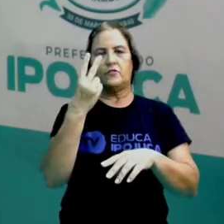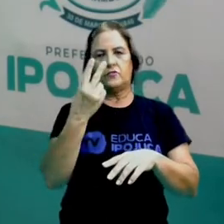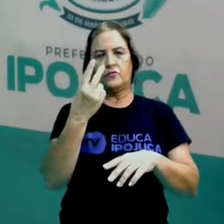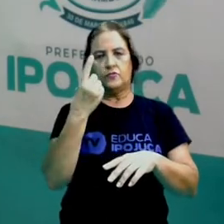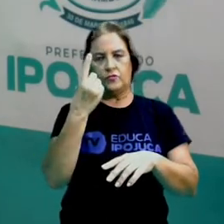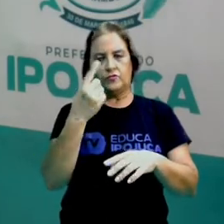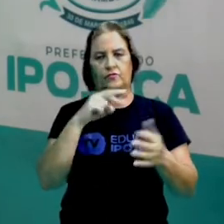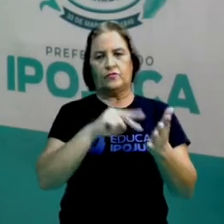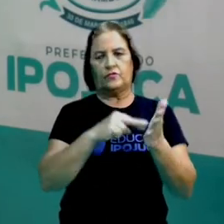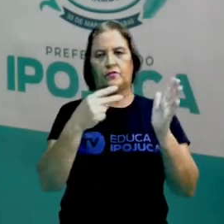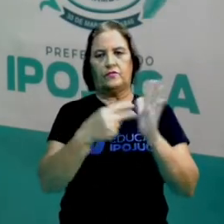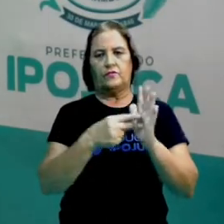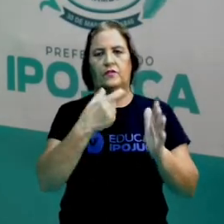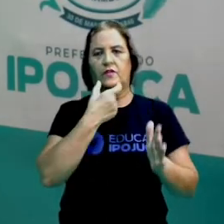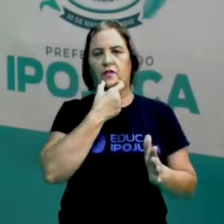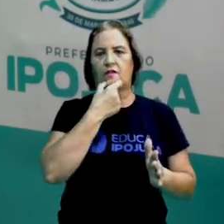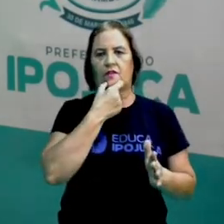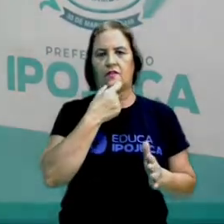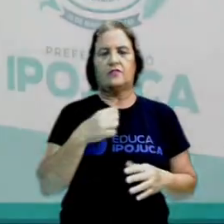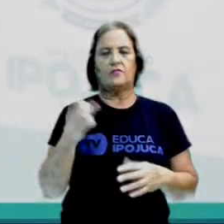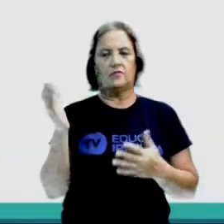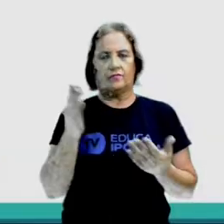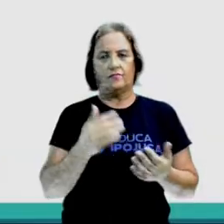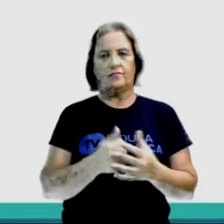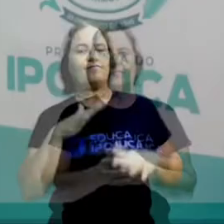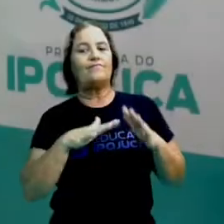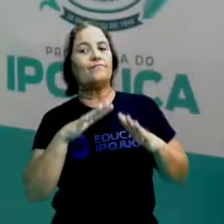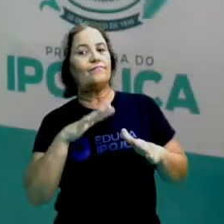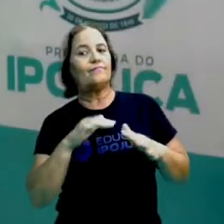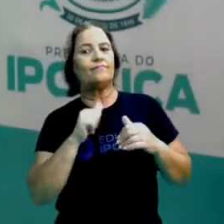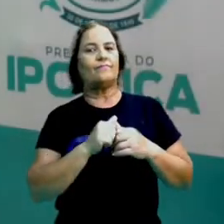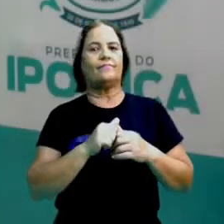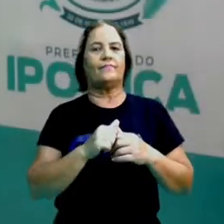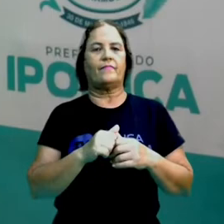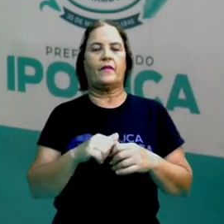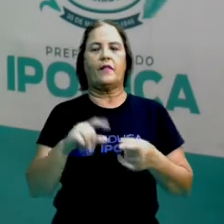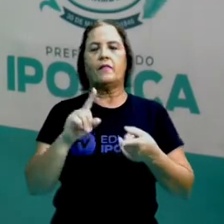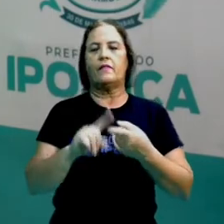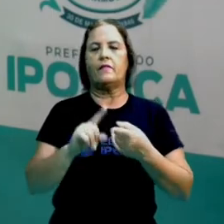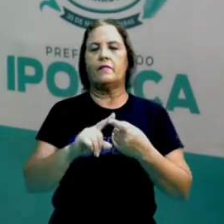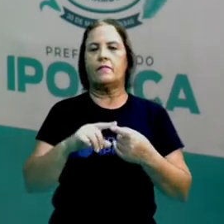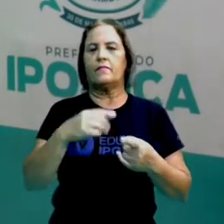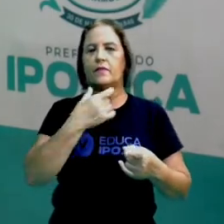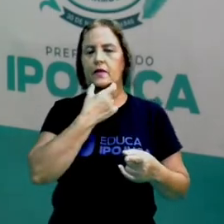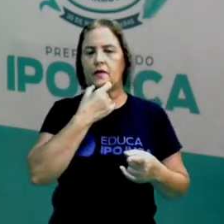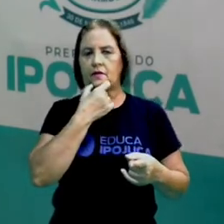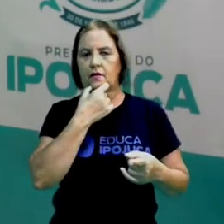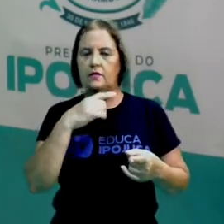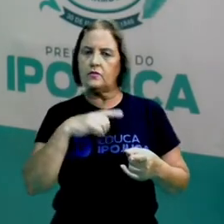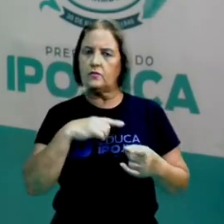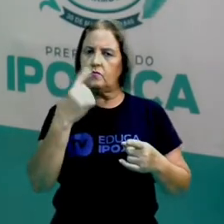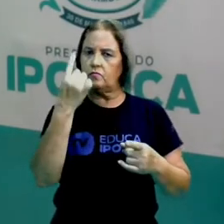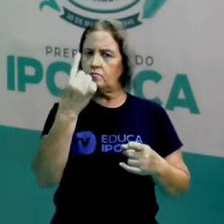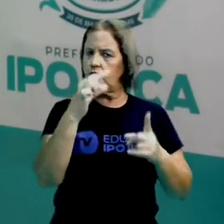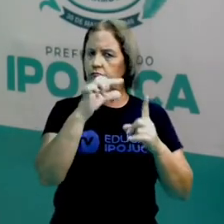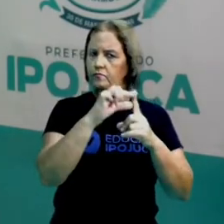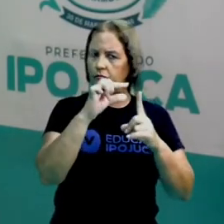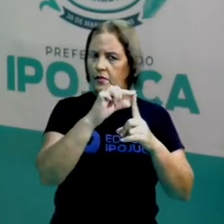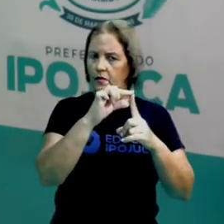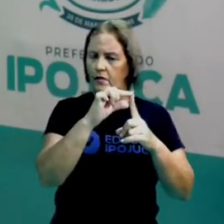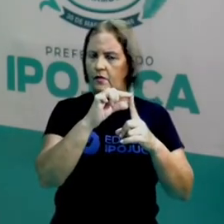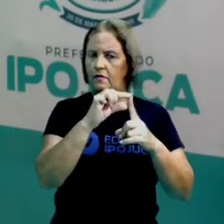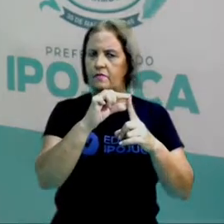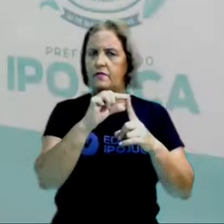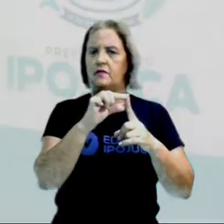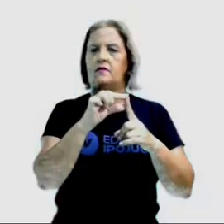em inglês. Let's go! Nós temos uma palavra que tem um significado primitivo e